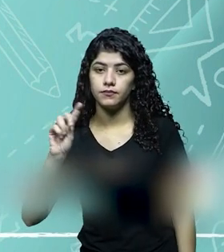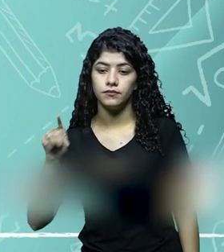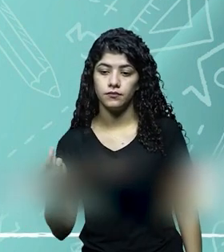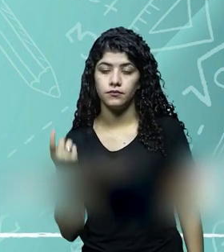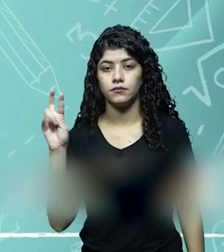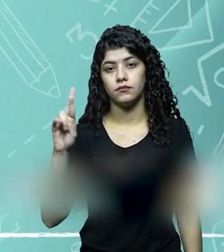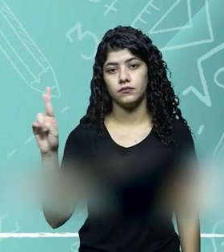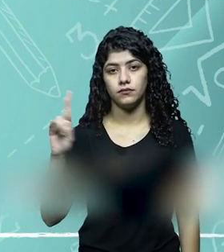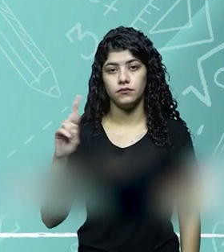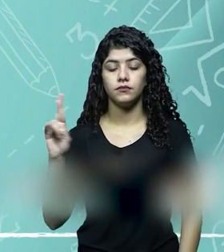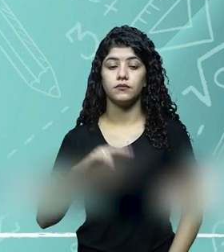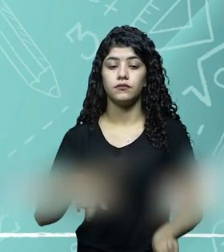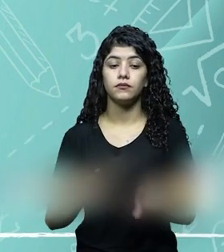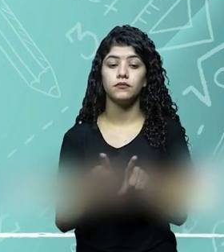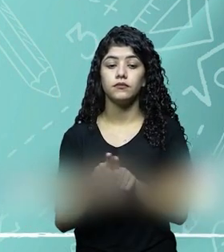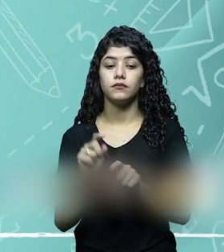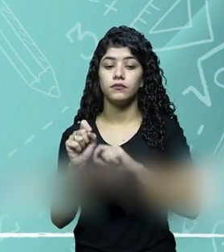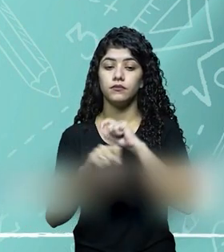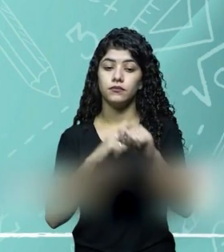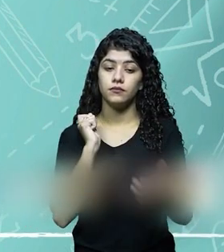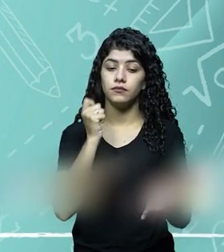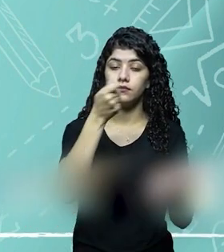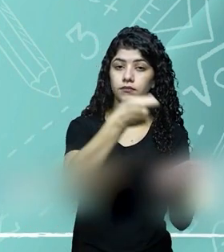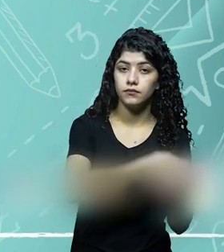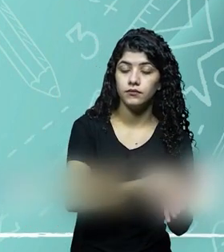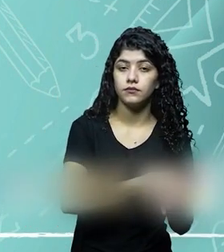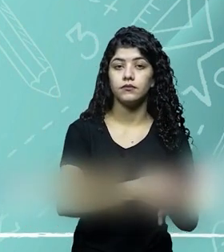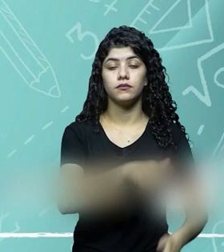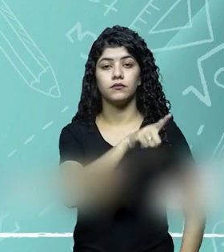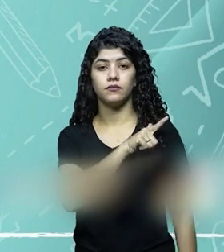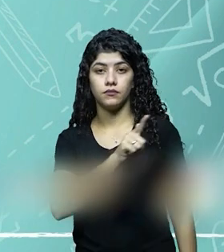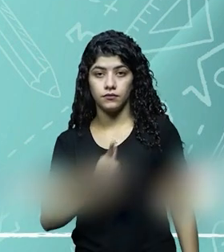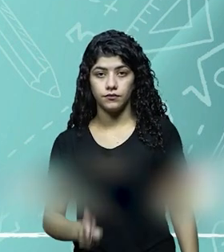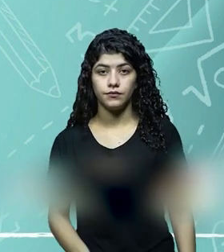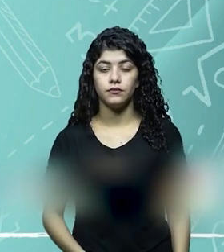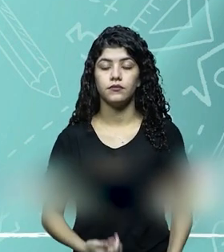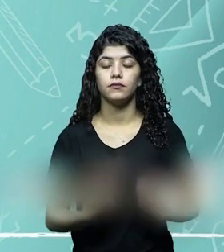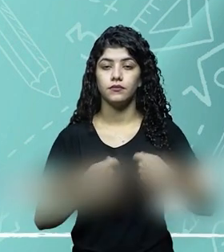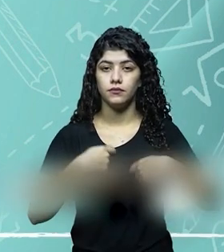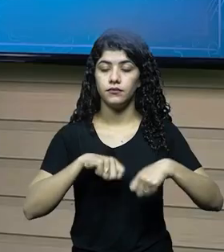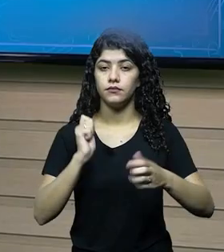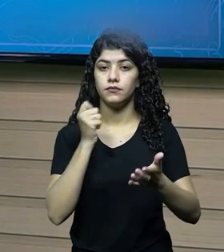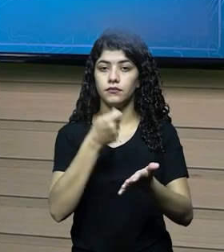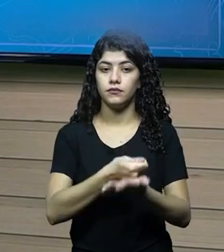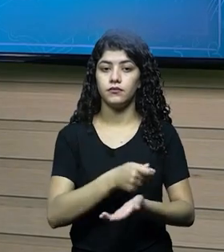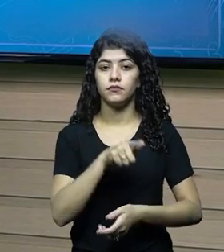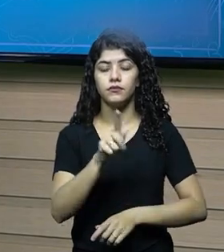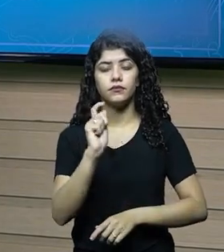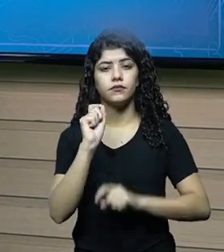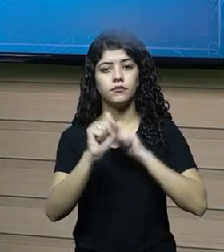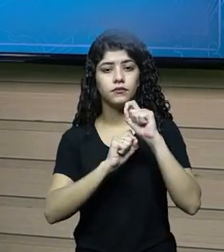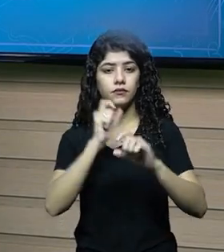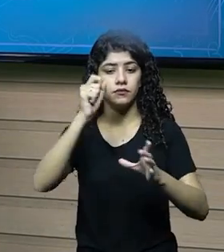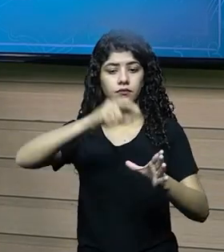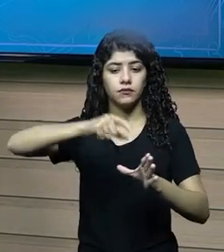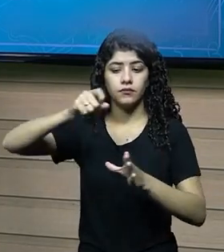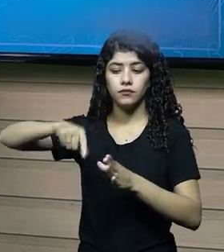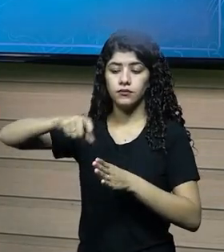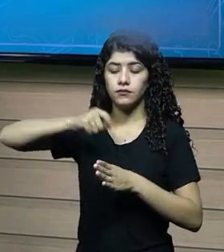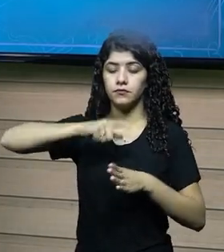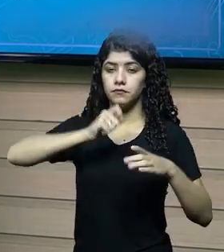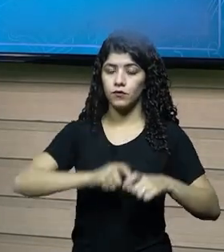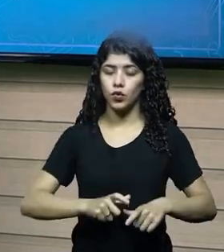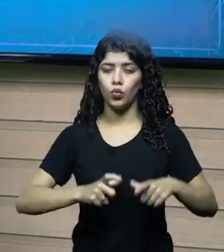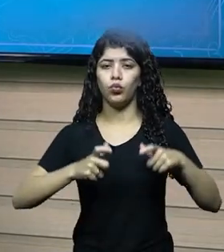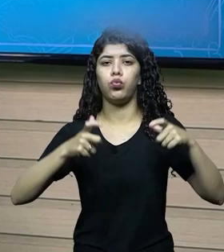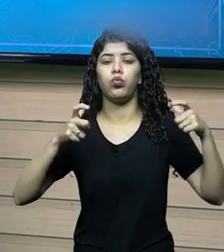diesel para operar, e também teve o pagamento das licenças governamentais, então para você plantar, em larga